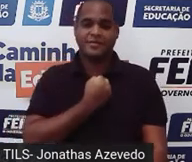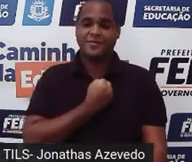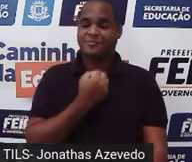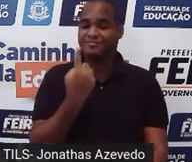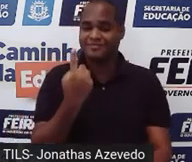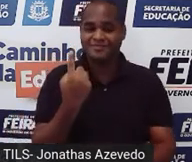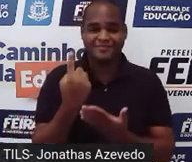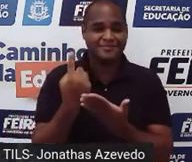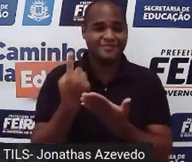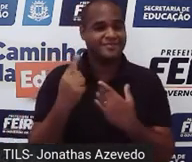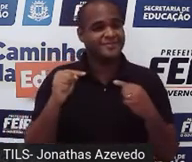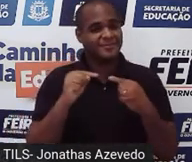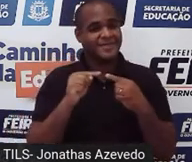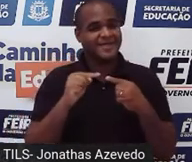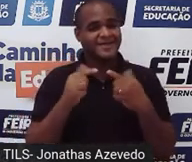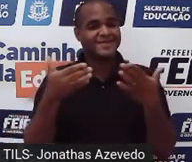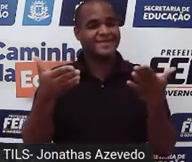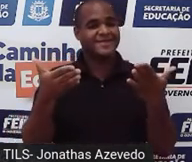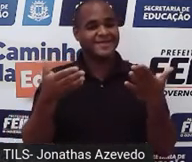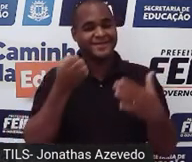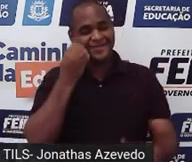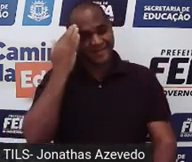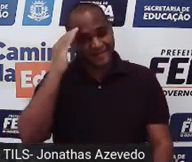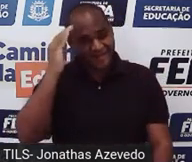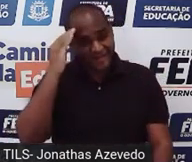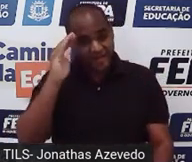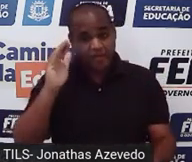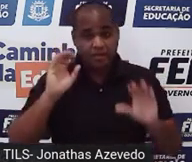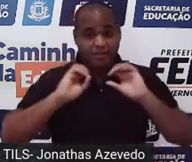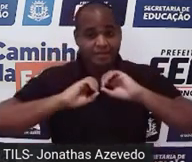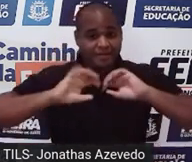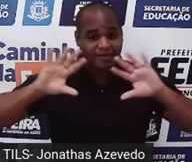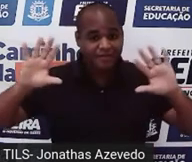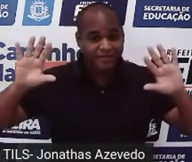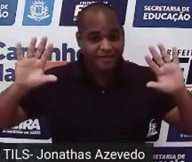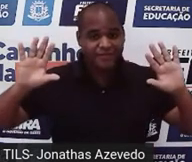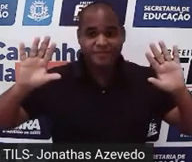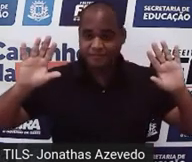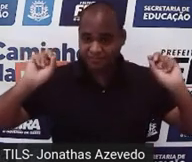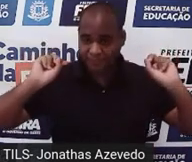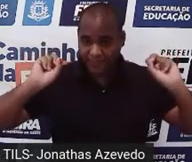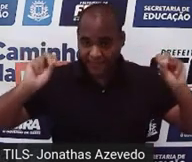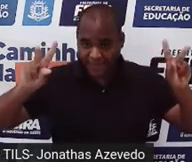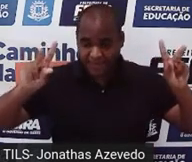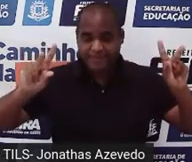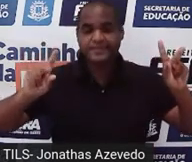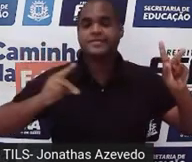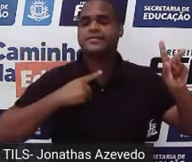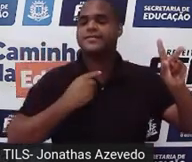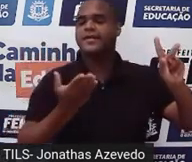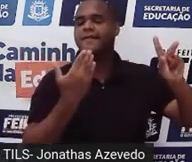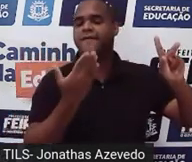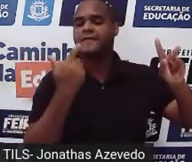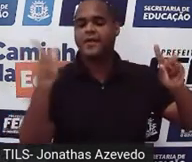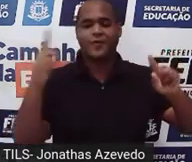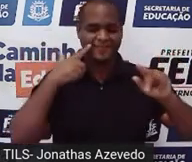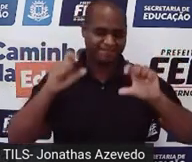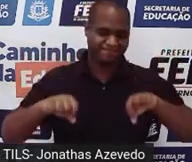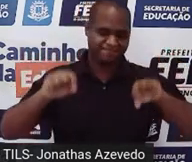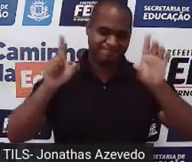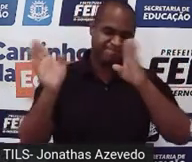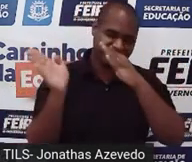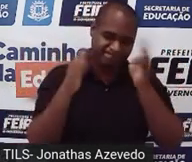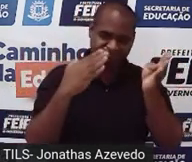certo? Beleza? Tranquilo de entender isso? Tá, mas vem comigo aqui na próxima tela, né?